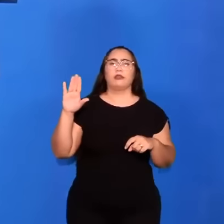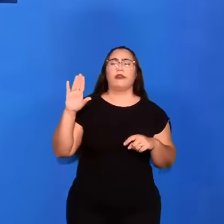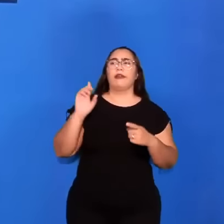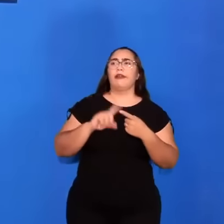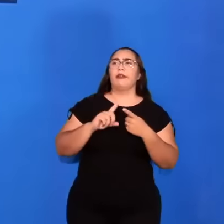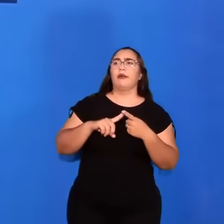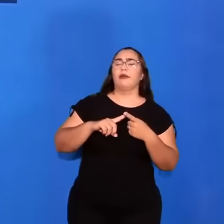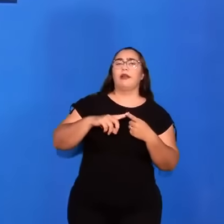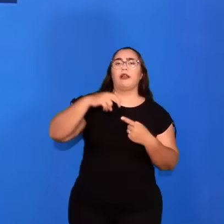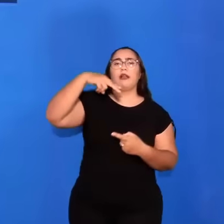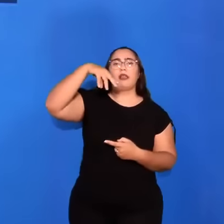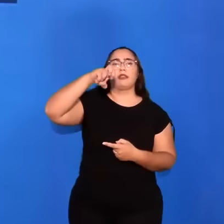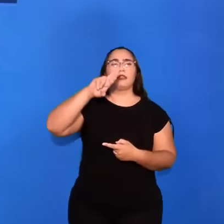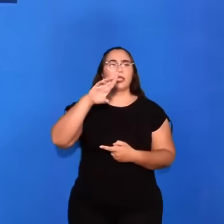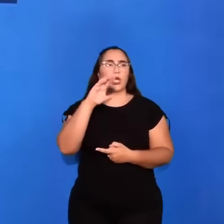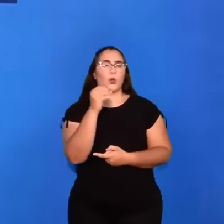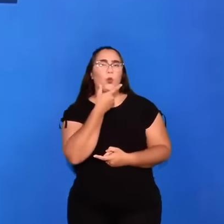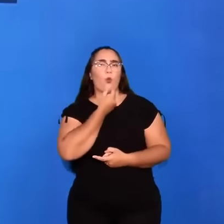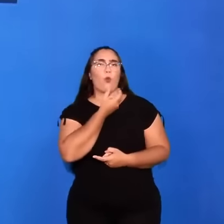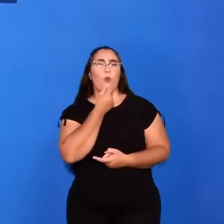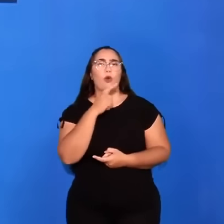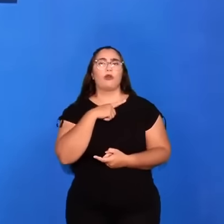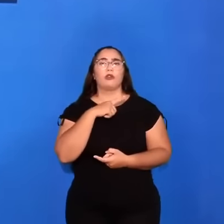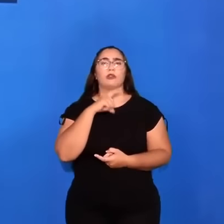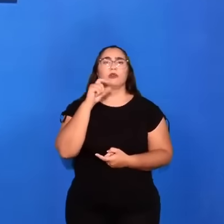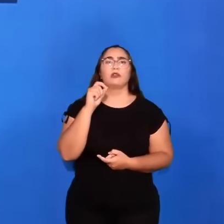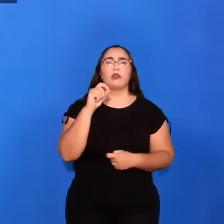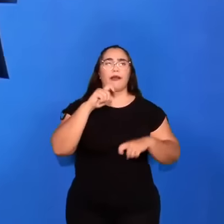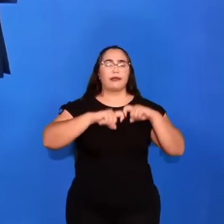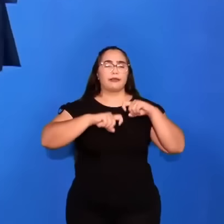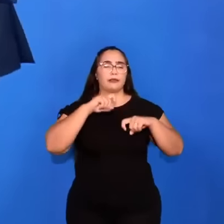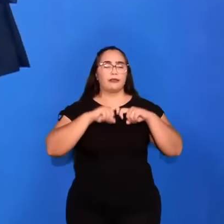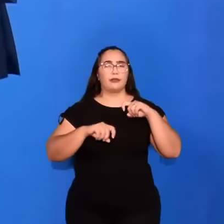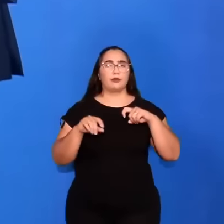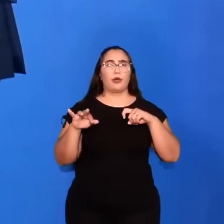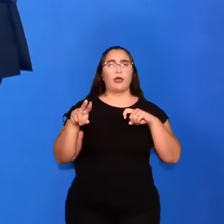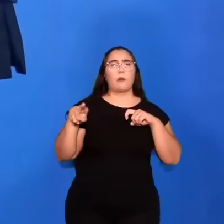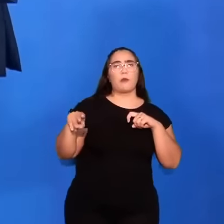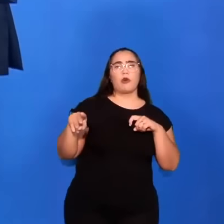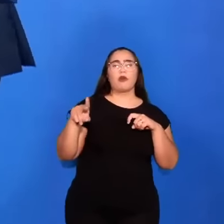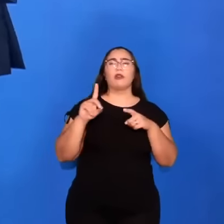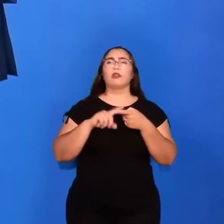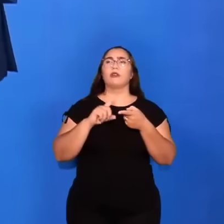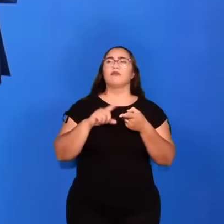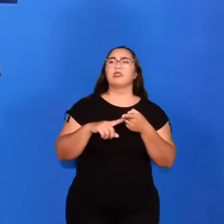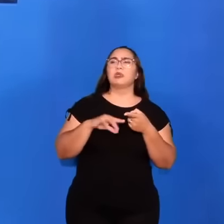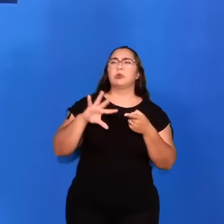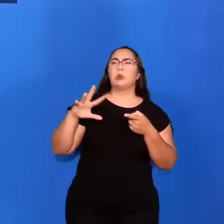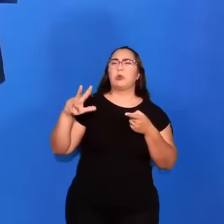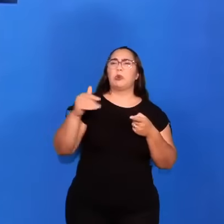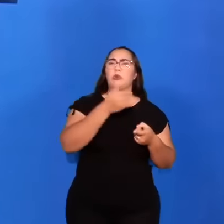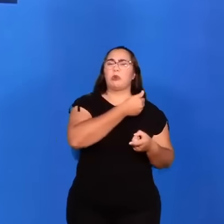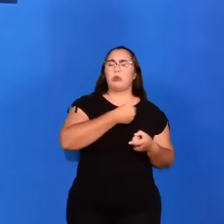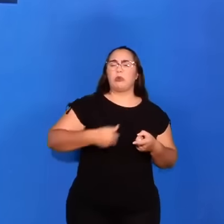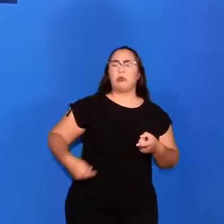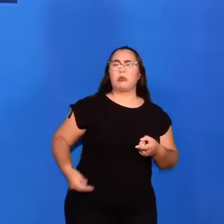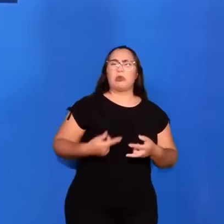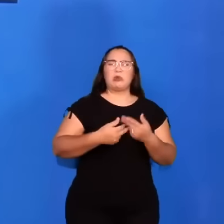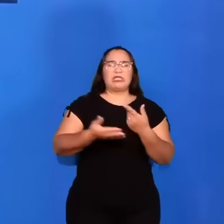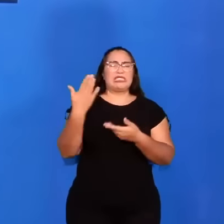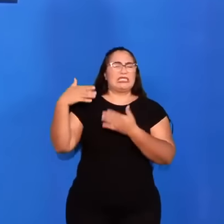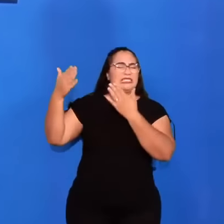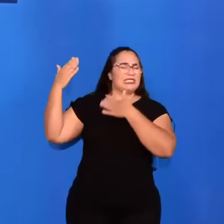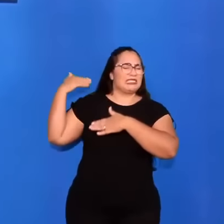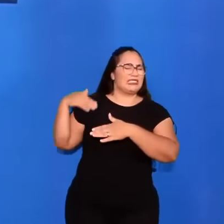O próprio Nero tinha relações incestuosas, Calígula, aquele senado todo emergiu em perversão